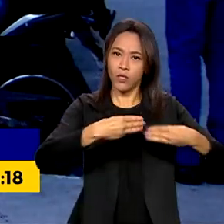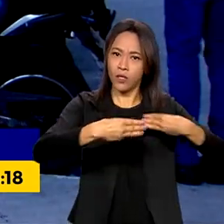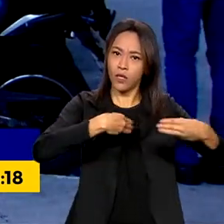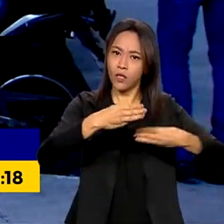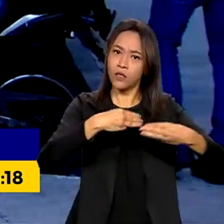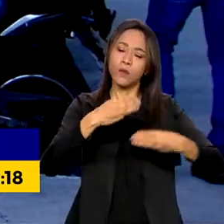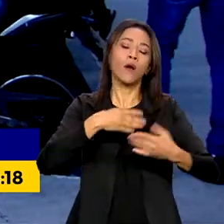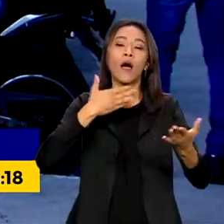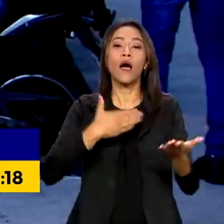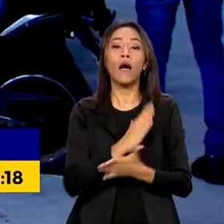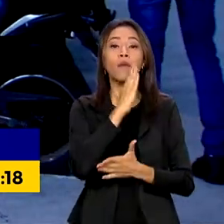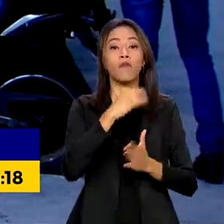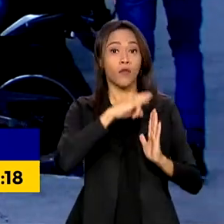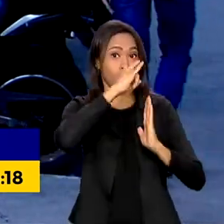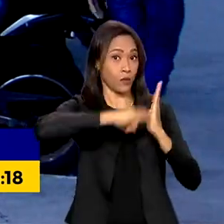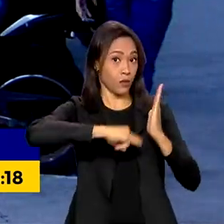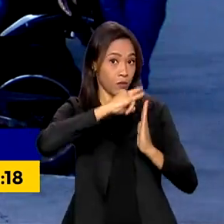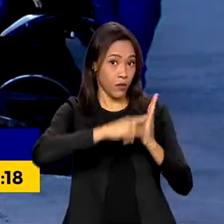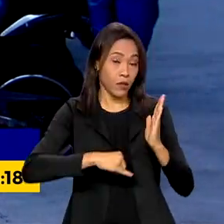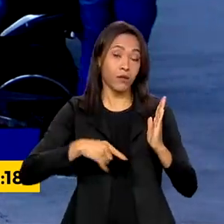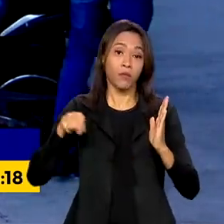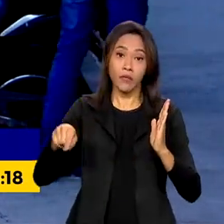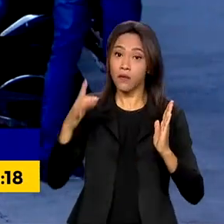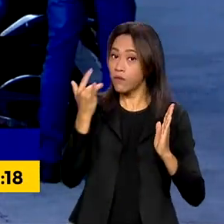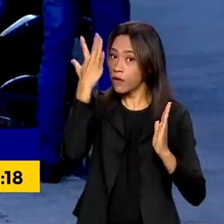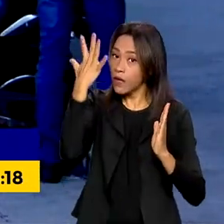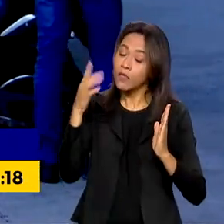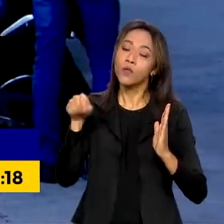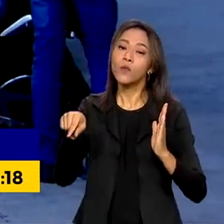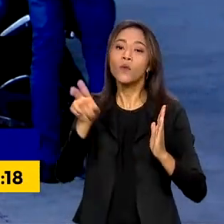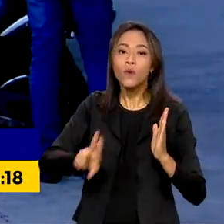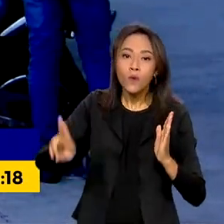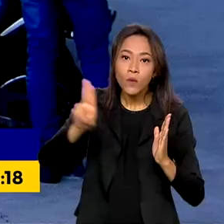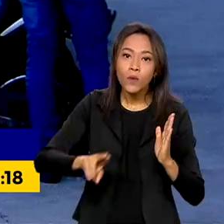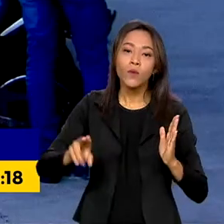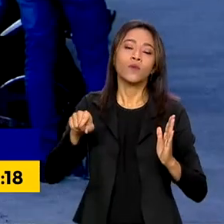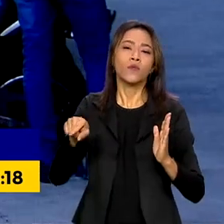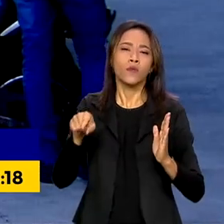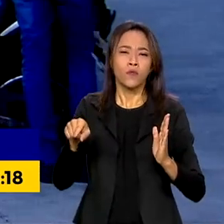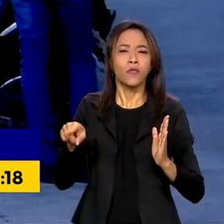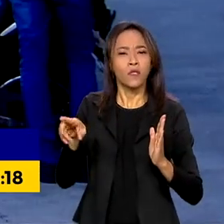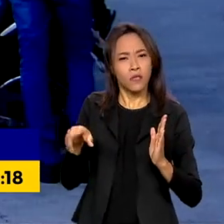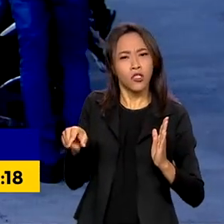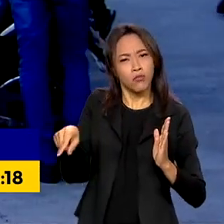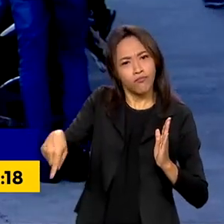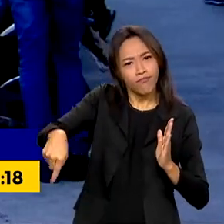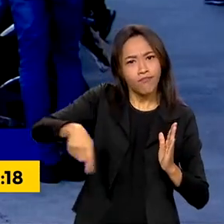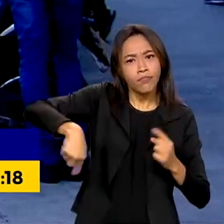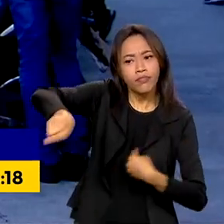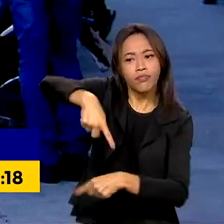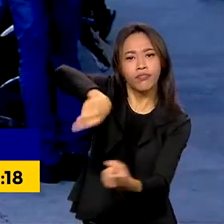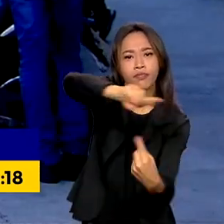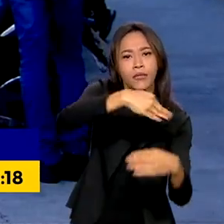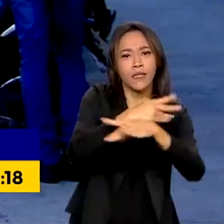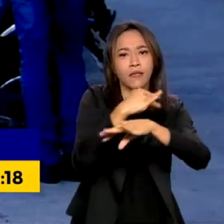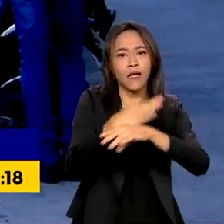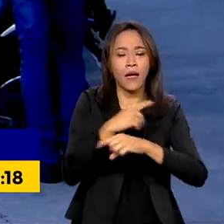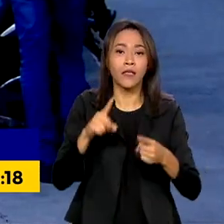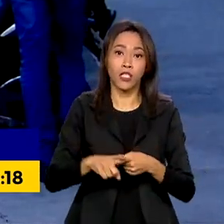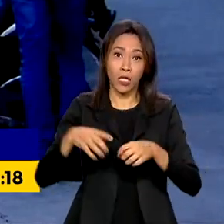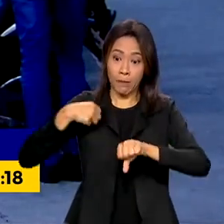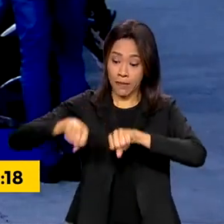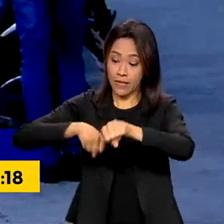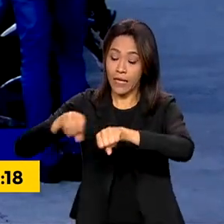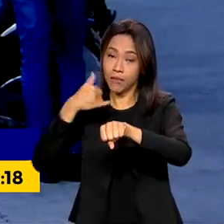resolução facilitando o registro e o licenciamento de ciclomotores, como triciclos, bicicletas